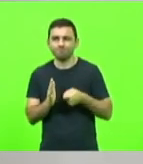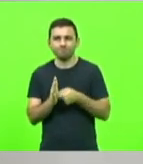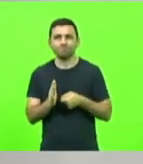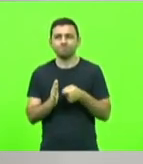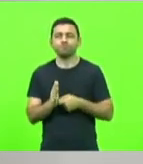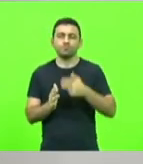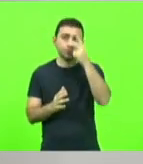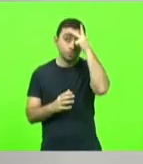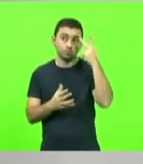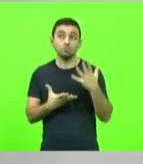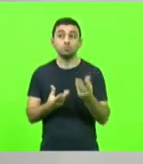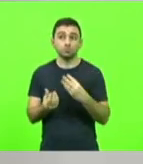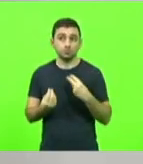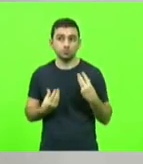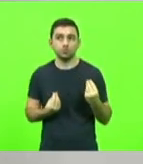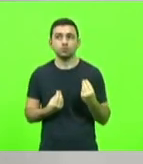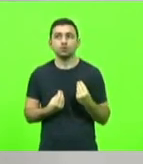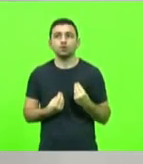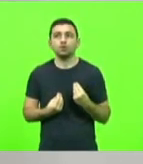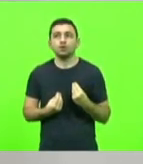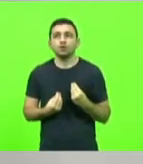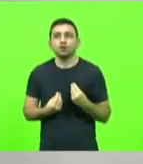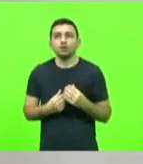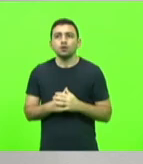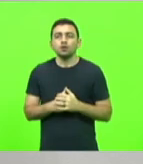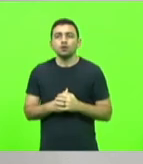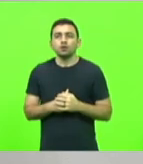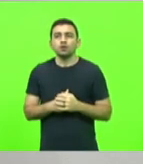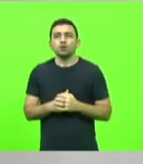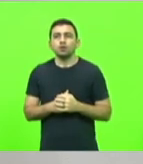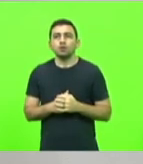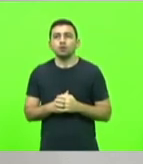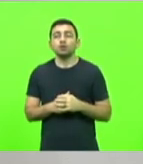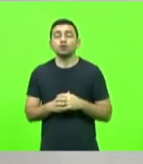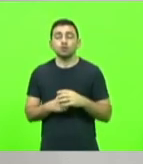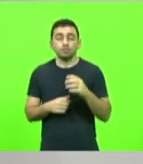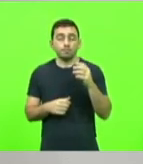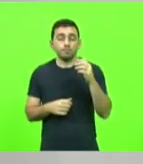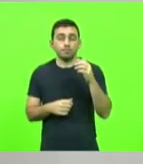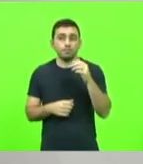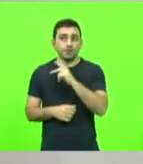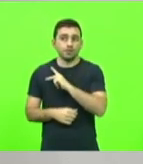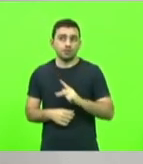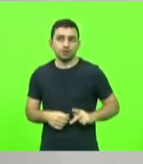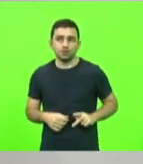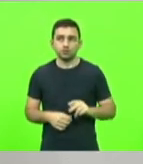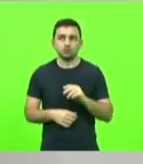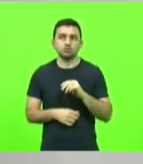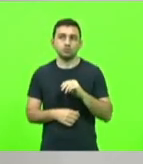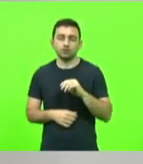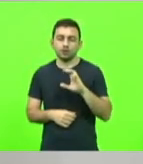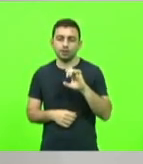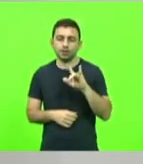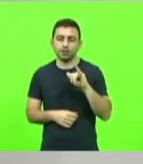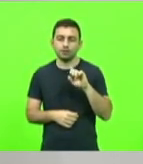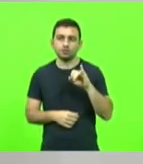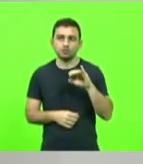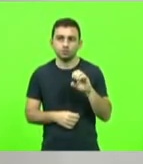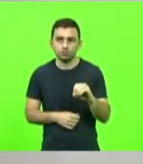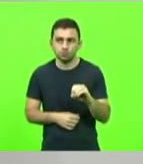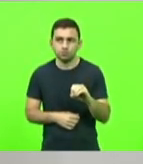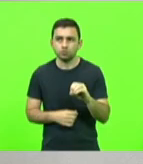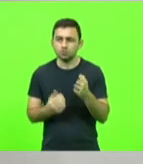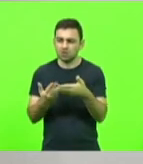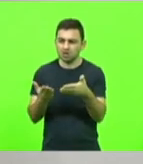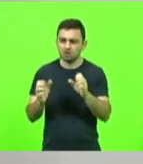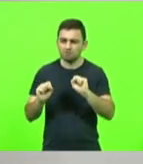gente. E aqui eu quero ressaltar do presidente Danvale, prefeito Clésio Fortunato, por todo o